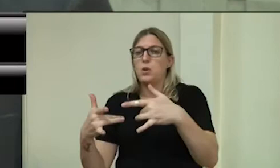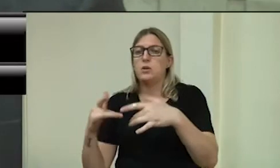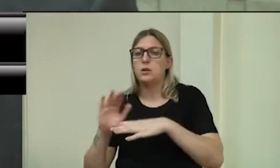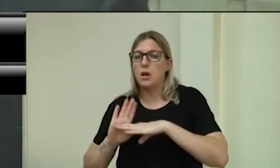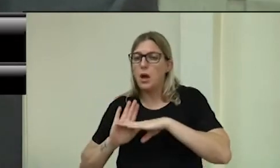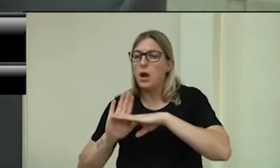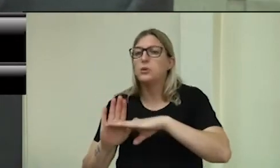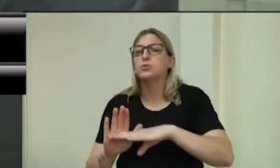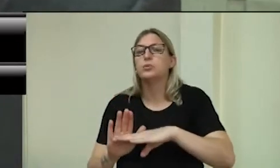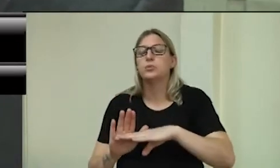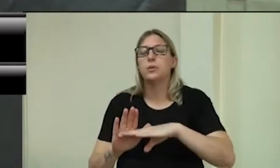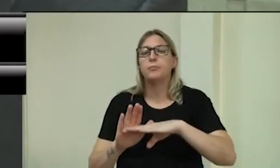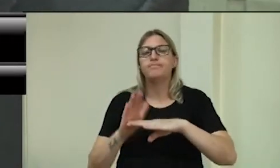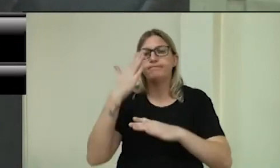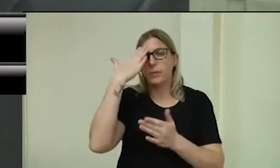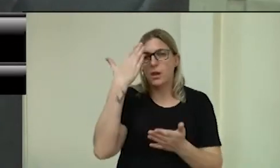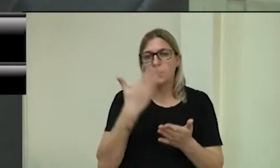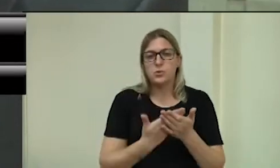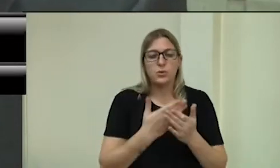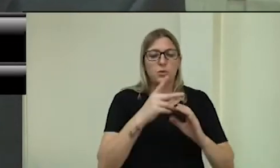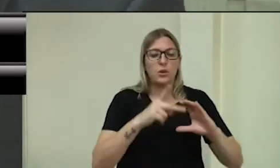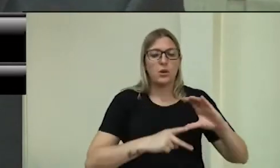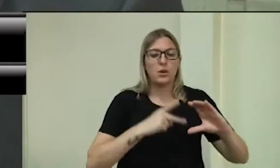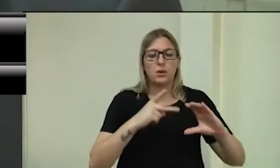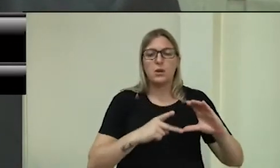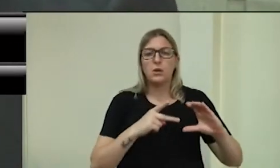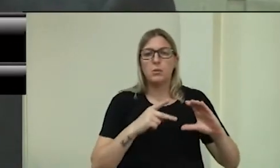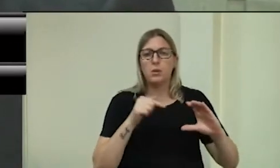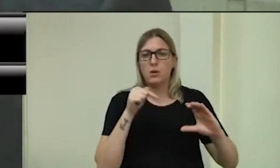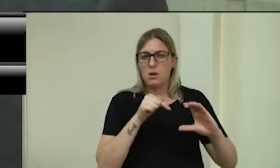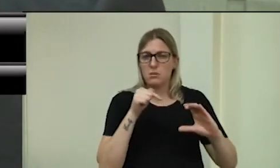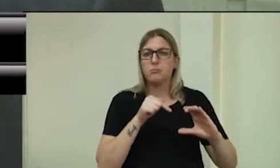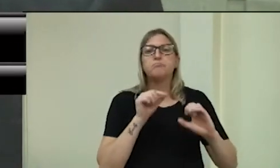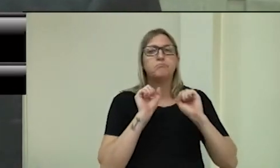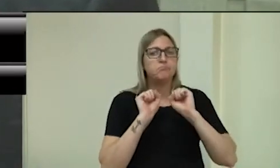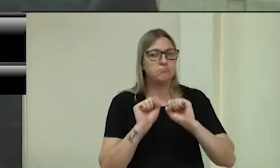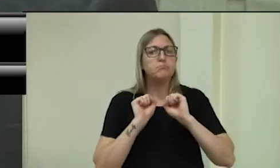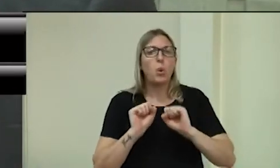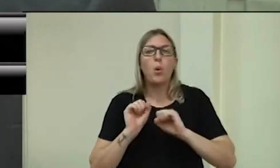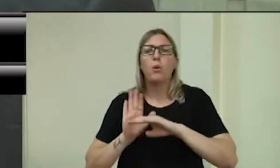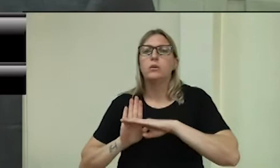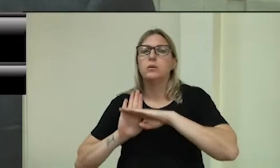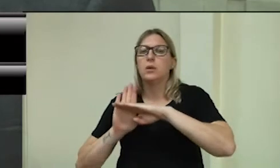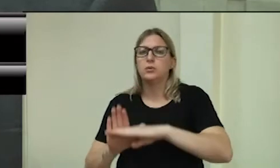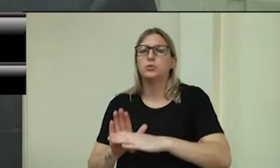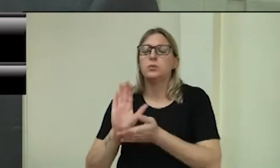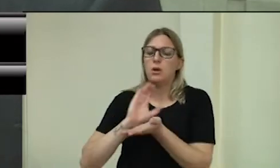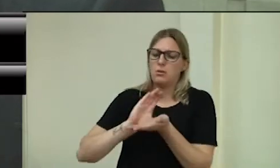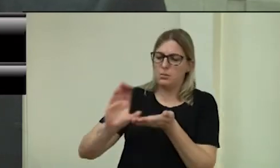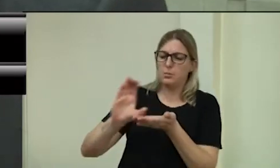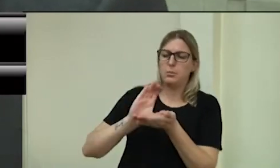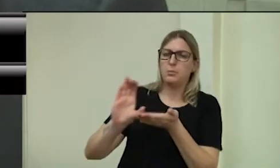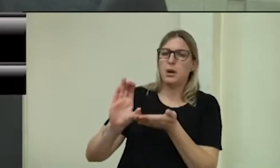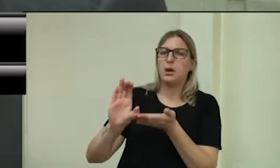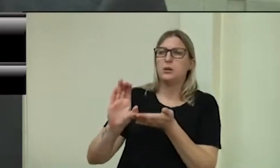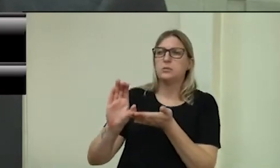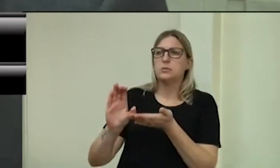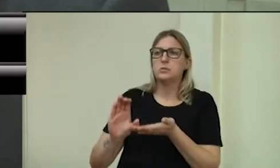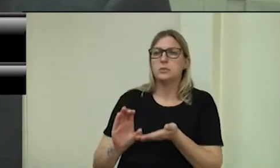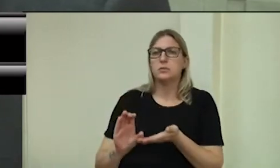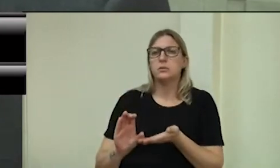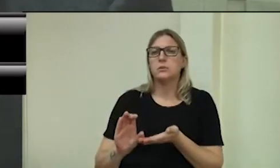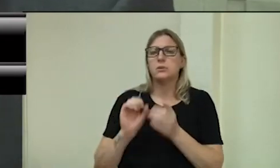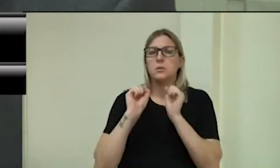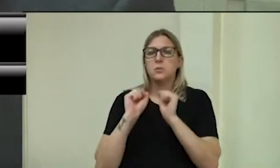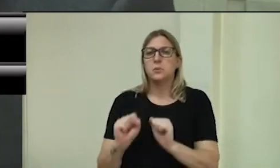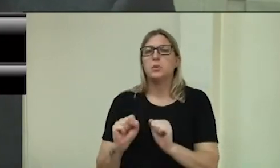Câmara de Vereadores, senhora presidente, tem condições de fazer esse repasse para que a gente possa,